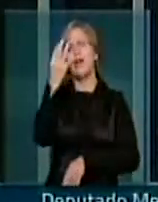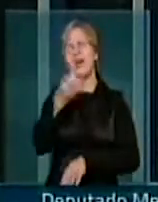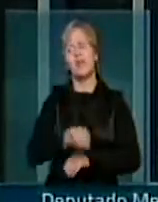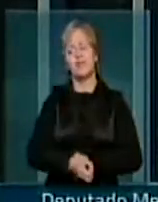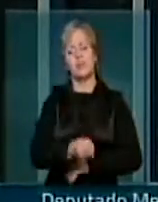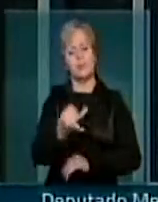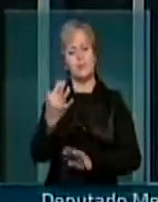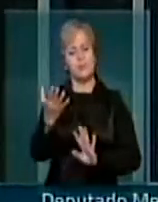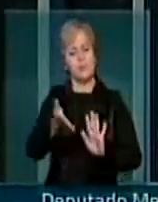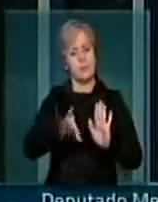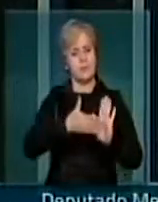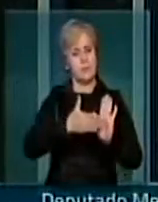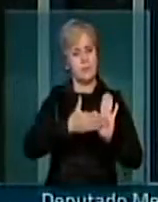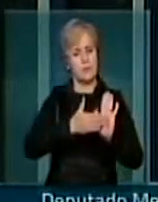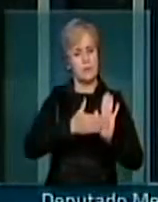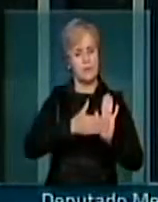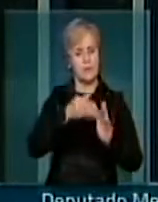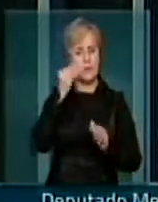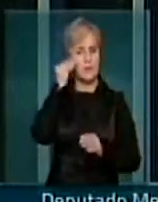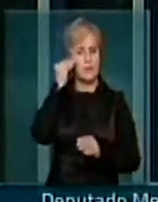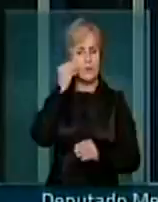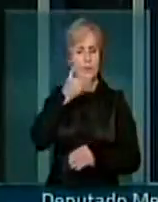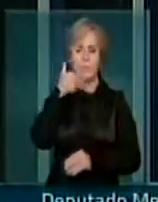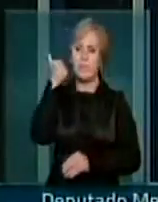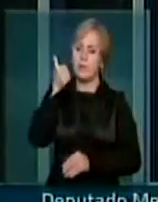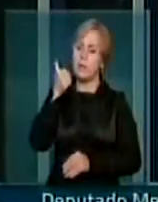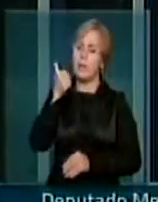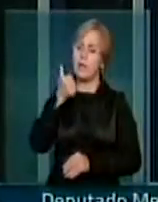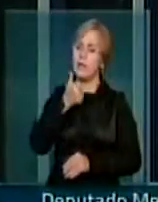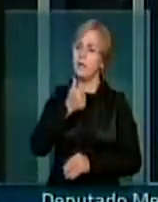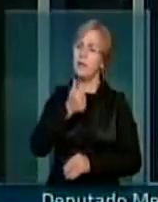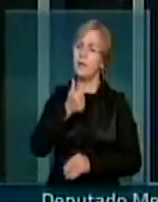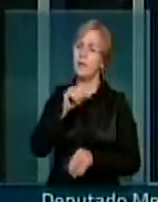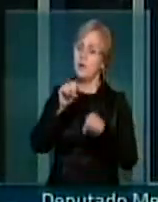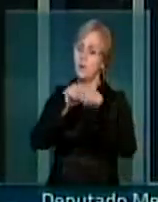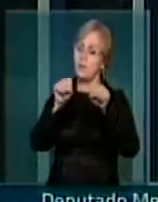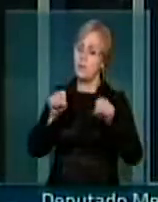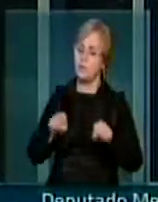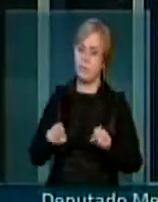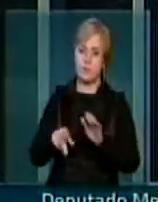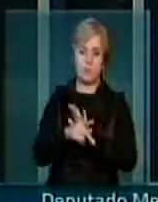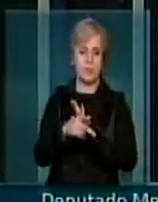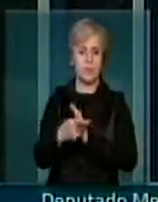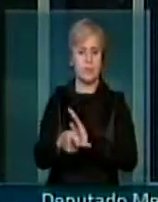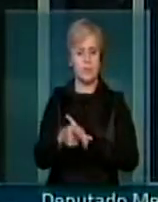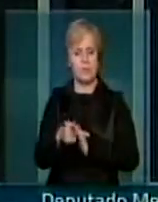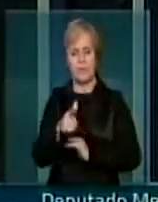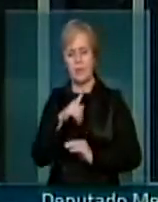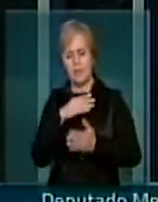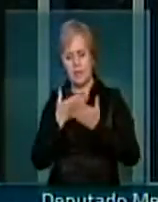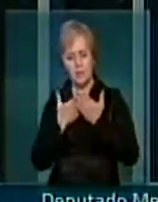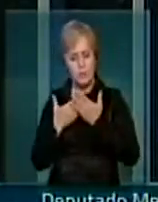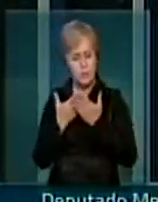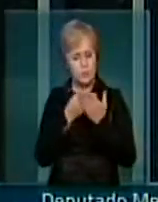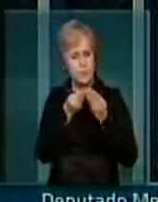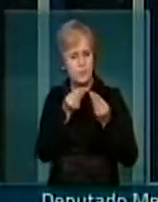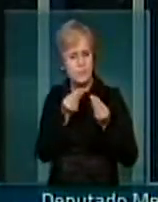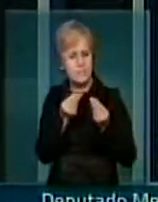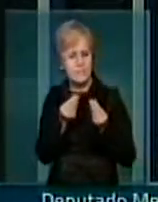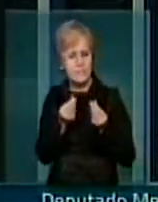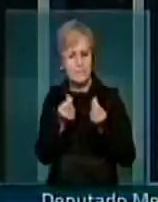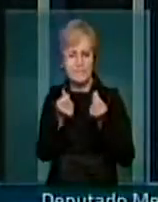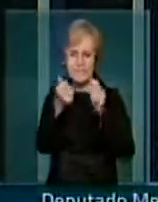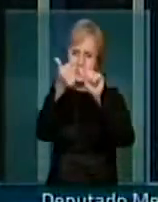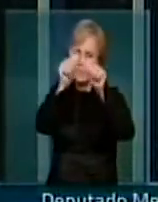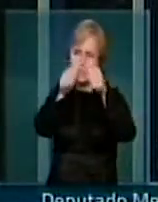exatamente melhorar a qualidade do nosso sistema. Ronaldo Caiado fez um estudo minucioso e na